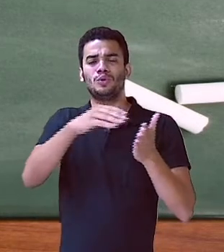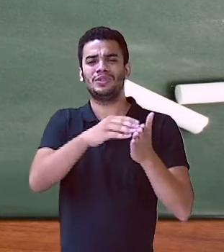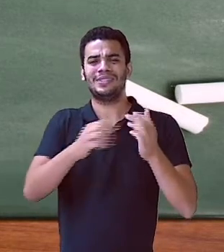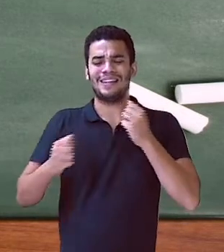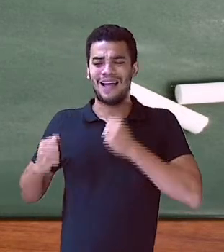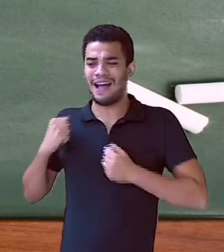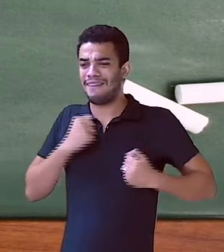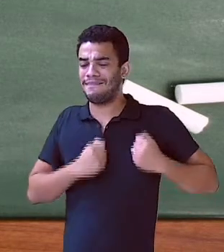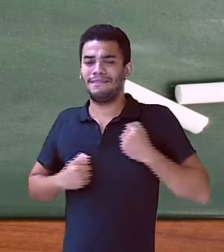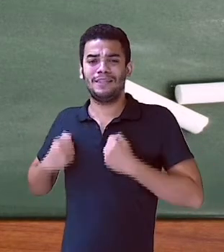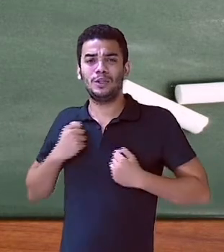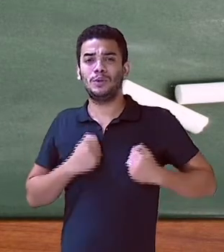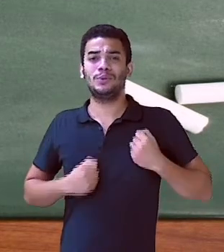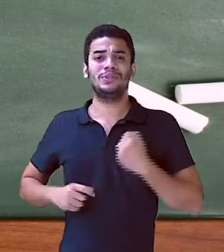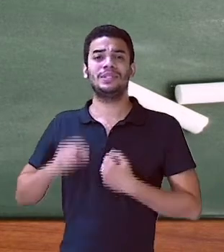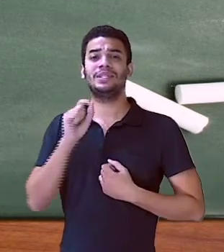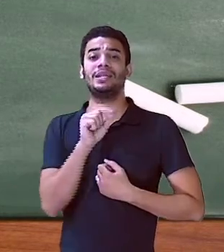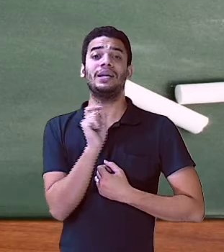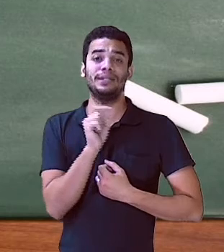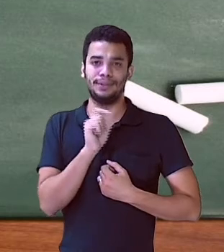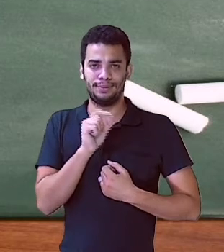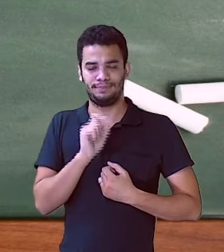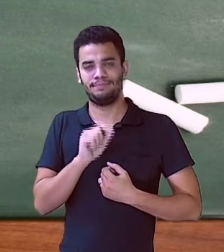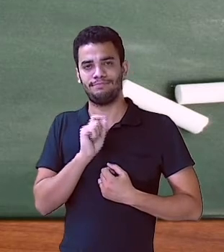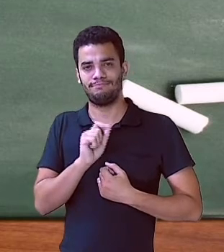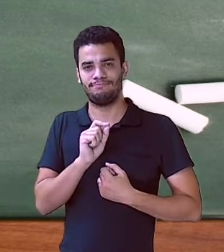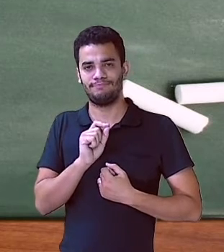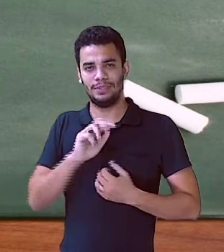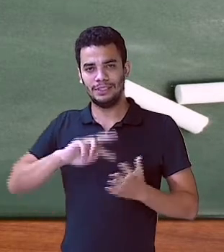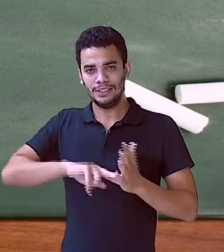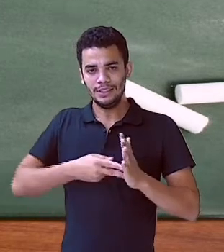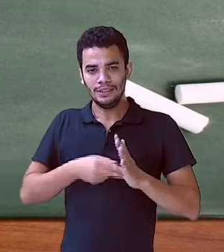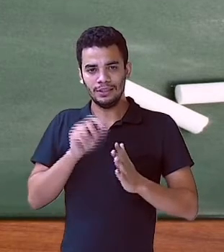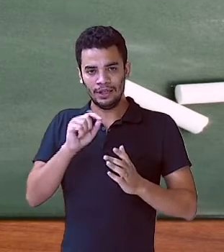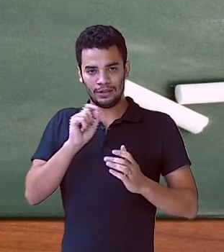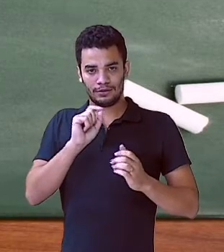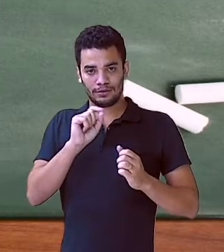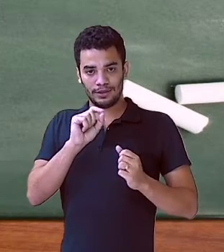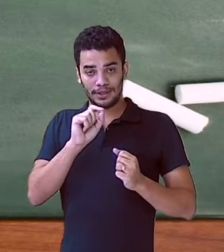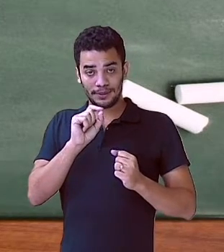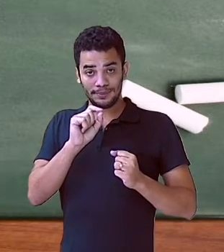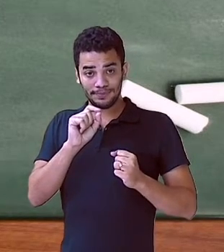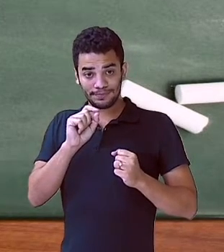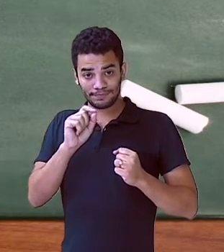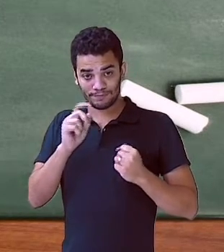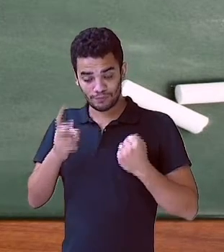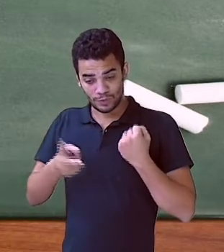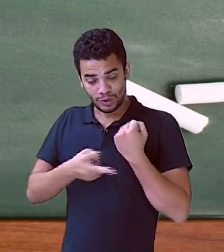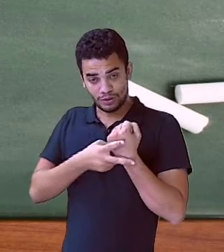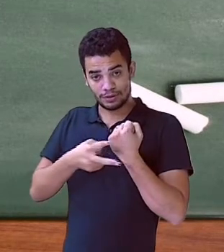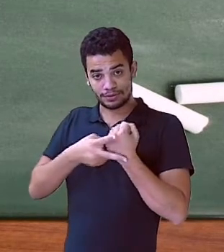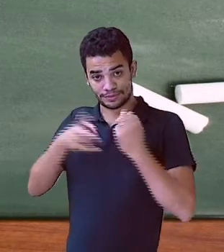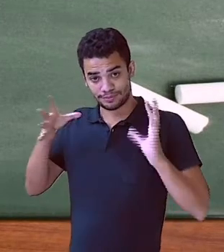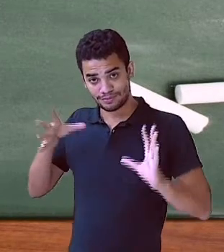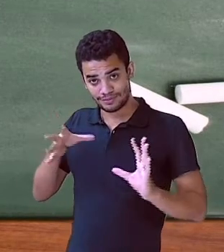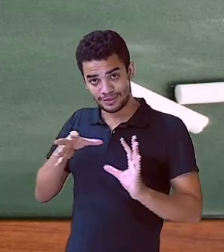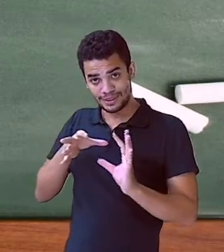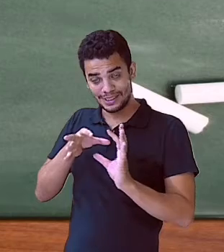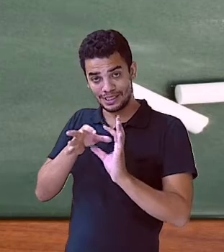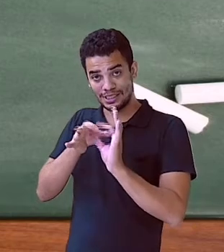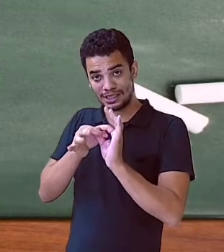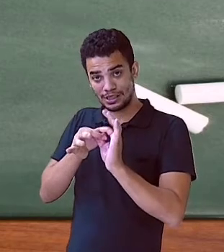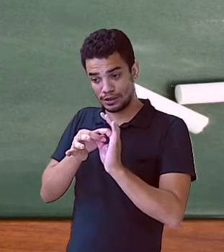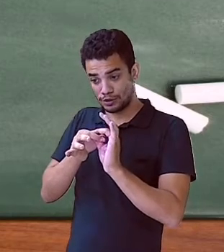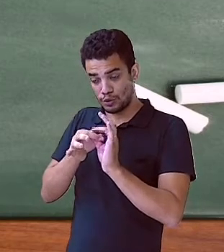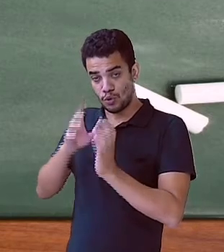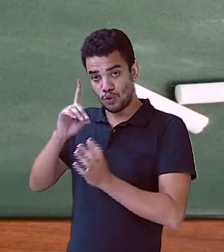todos já faz parte do complemento do verbo deixava. Portanto, eu consigo perceber que eu tenho aí, então, o